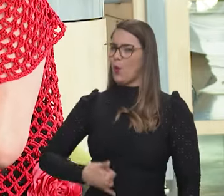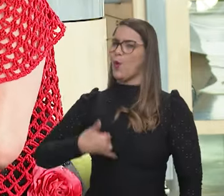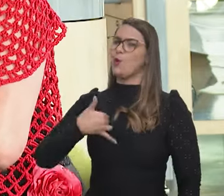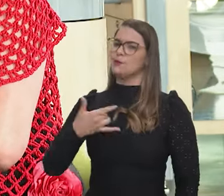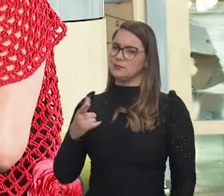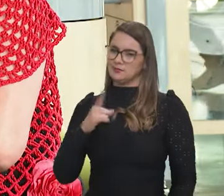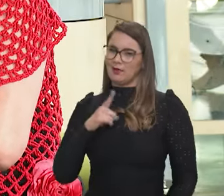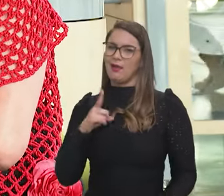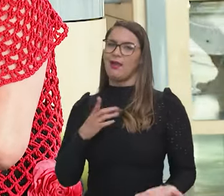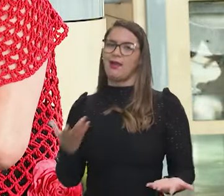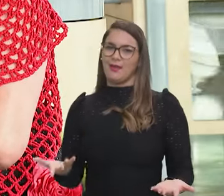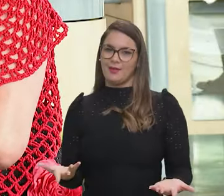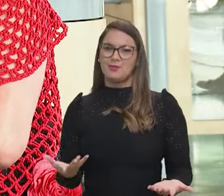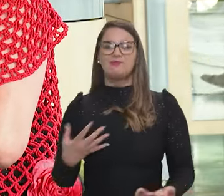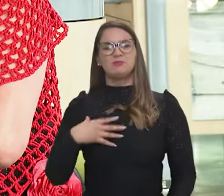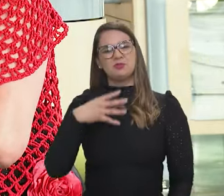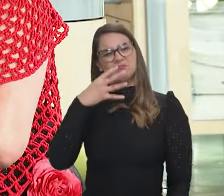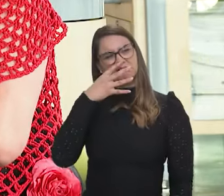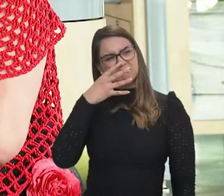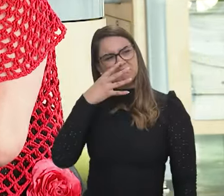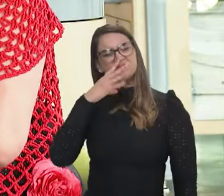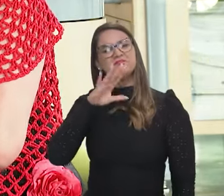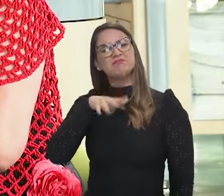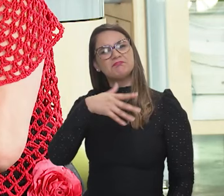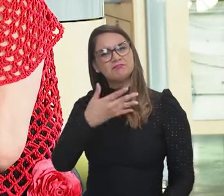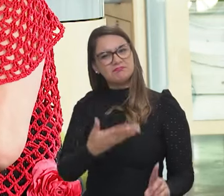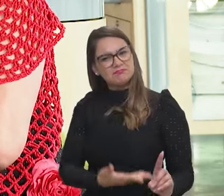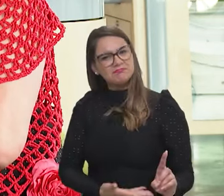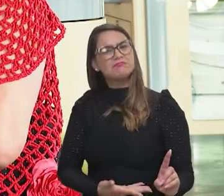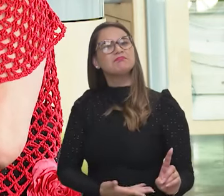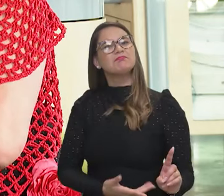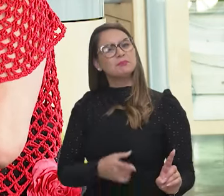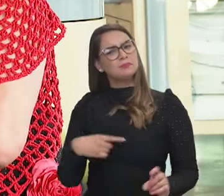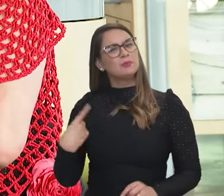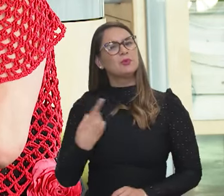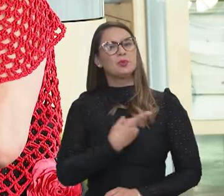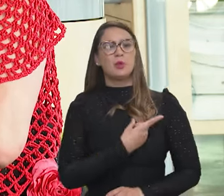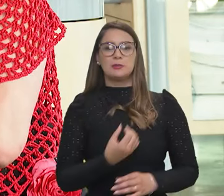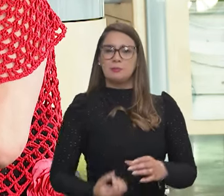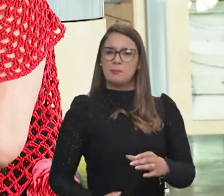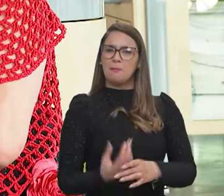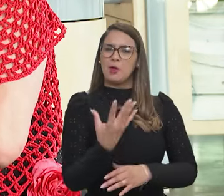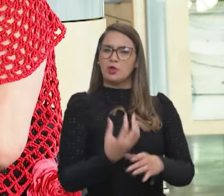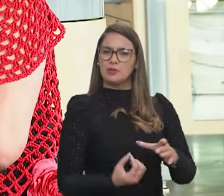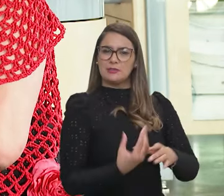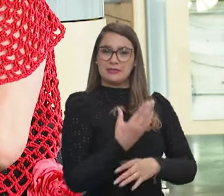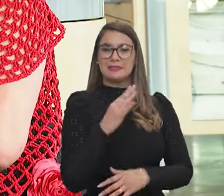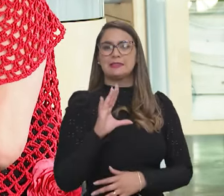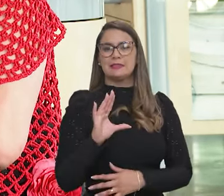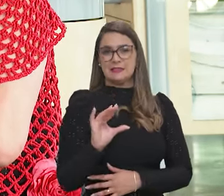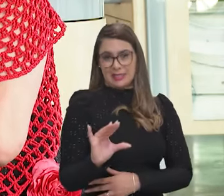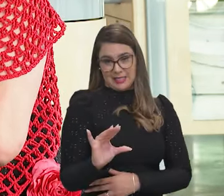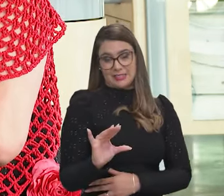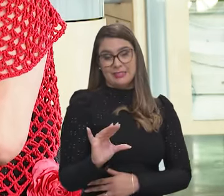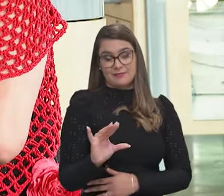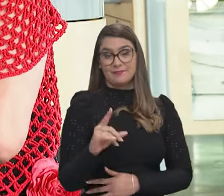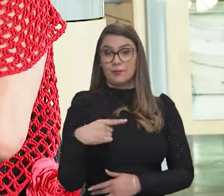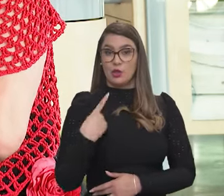orgulho, né, e muita admiração pela nossa produção científica.